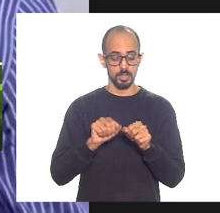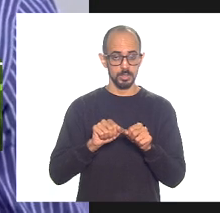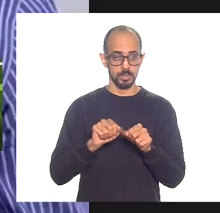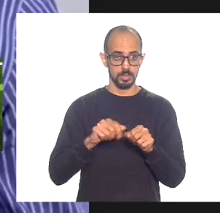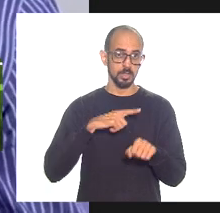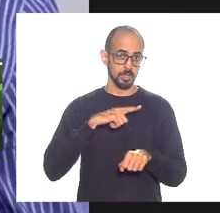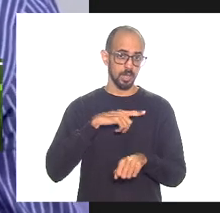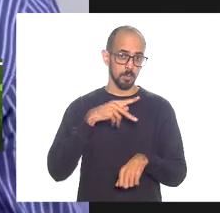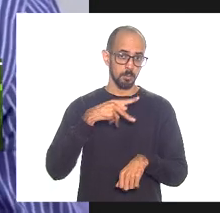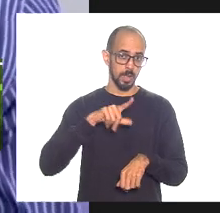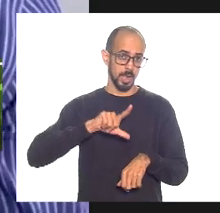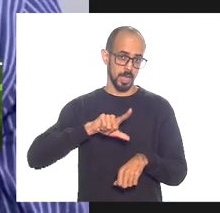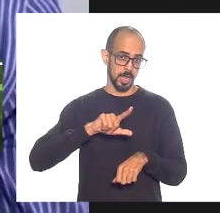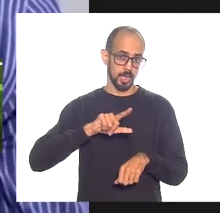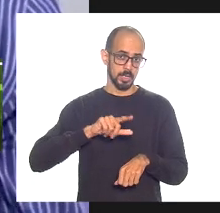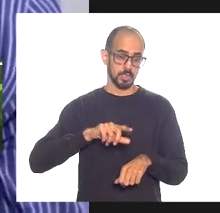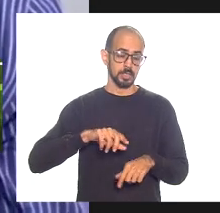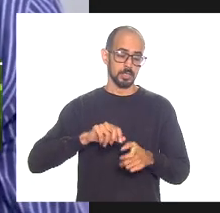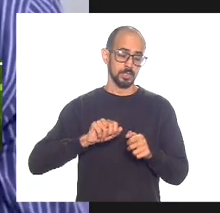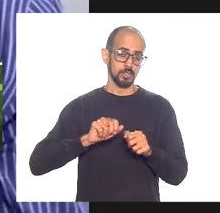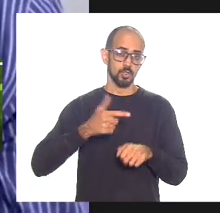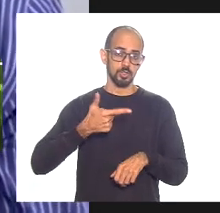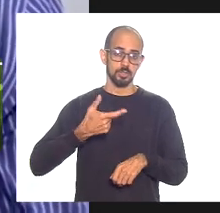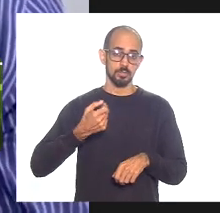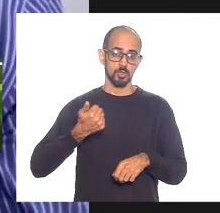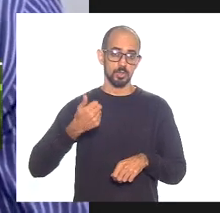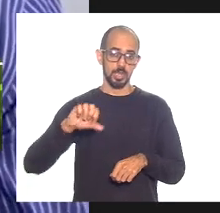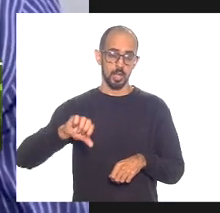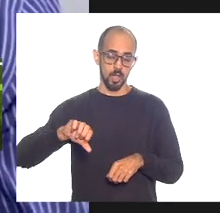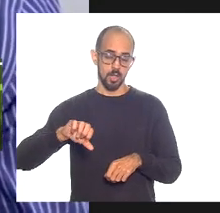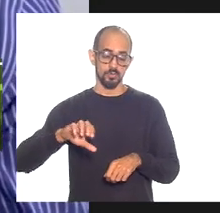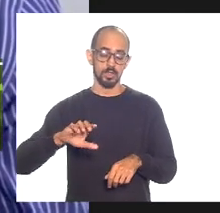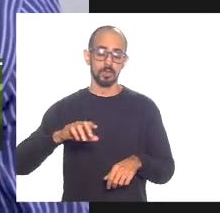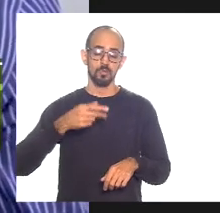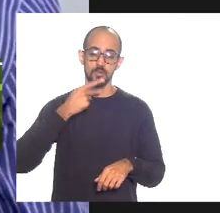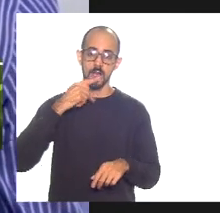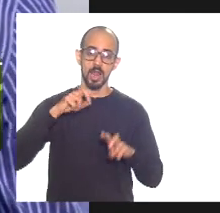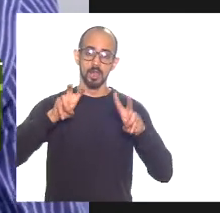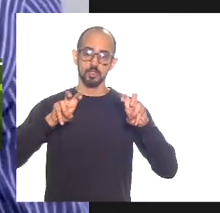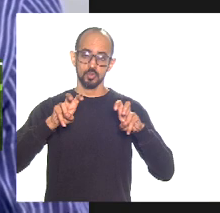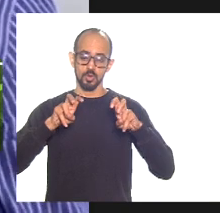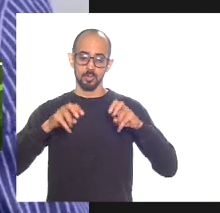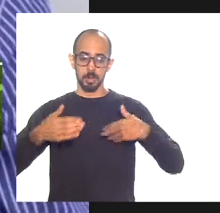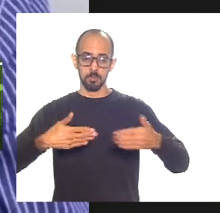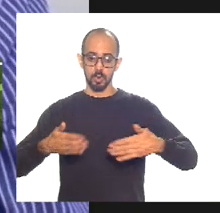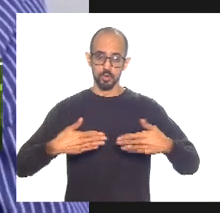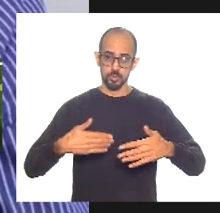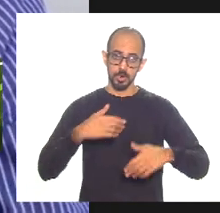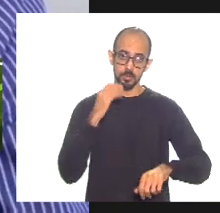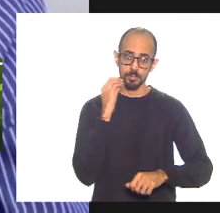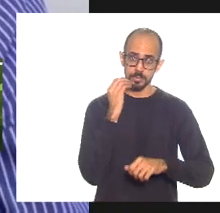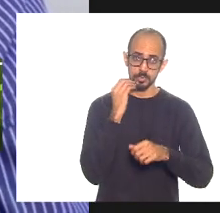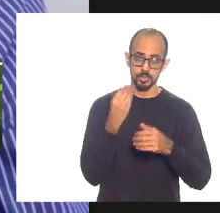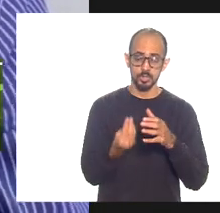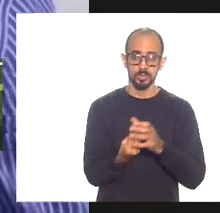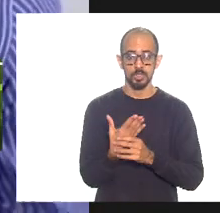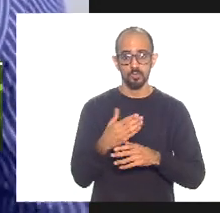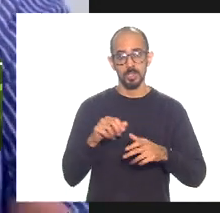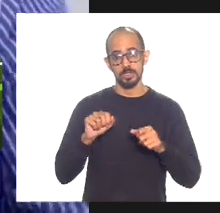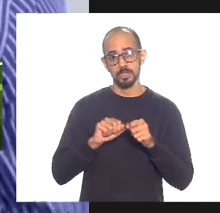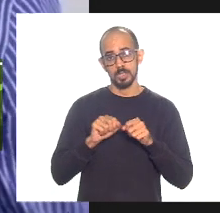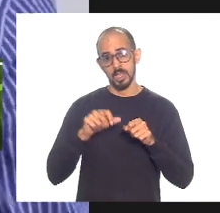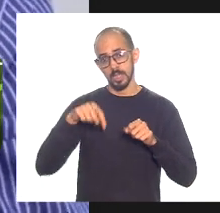casa em 2019 fala a respeito da grande produção que nós poderíamos gerar aqui no estado do Rio de Janeiro